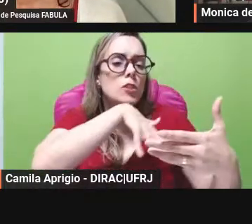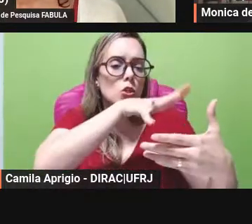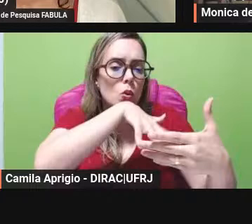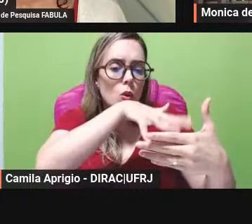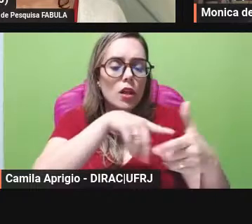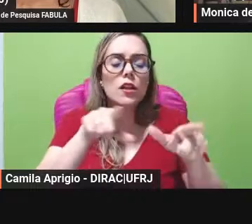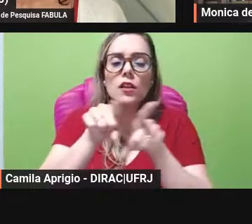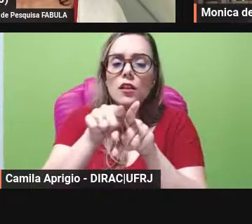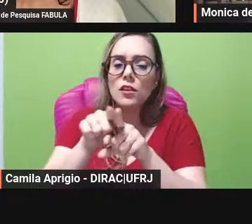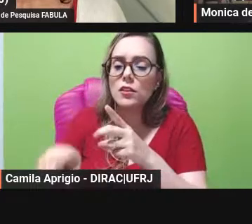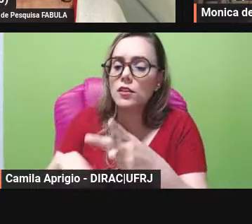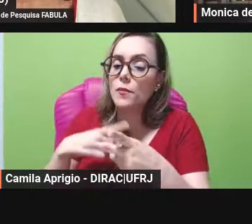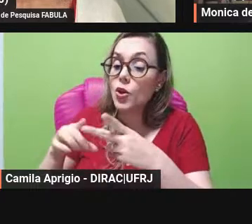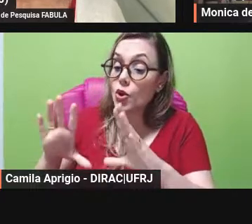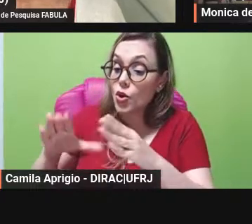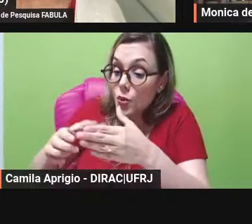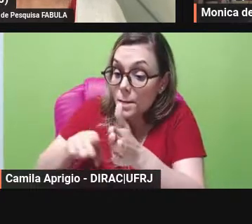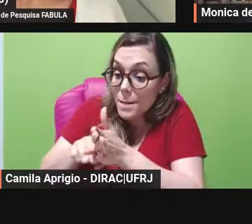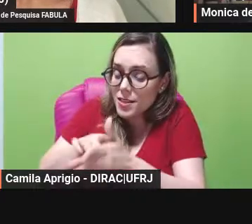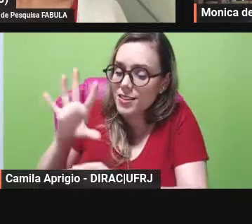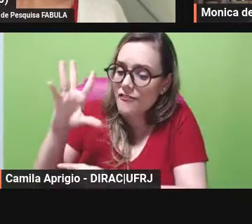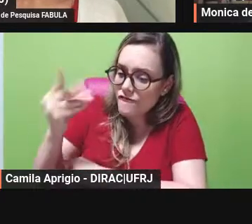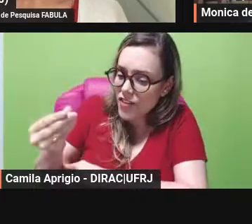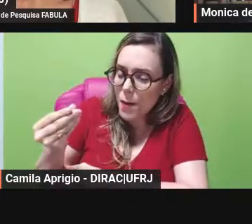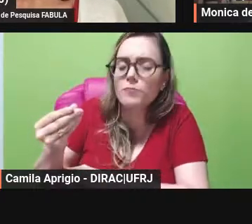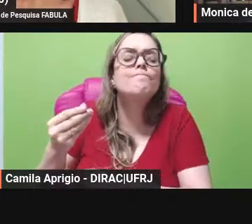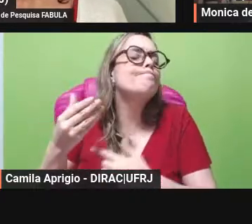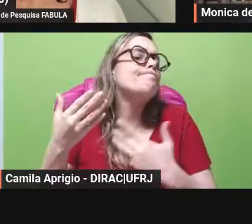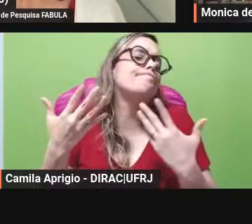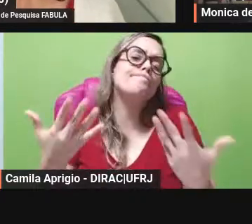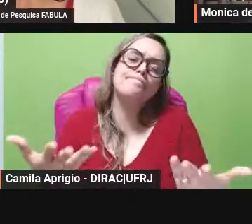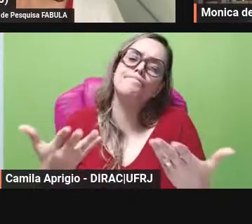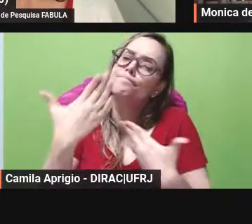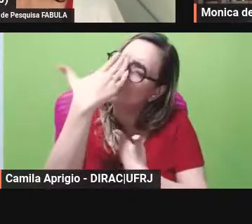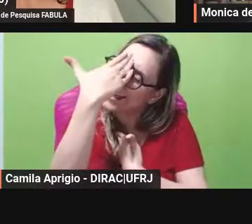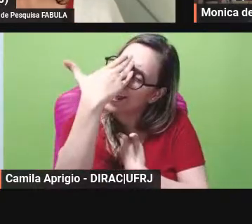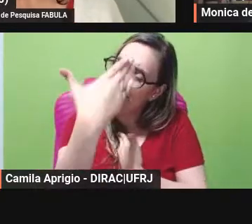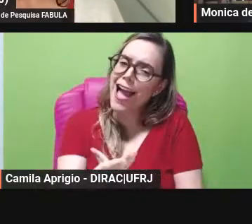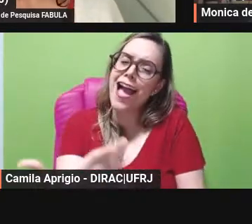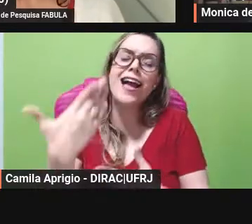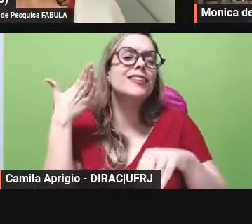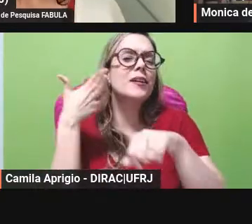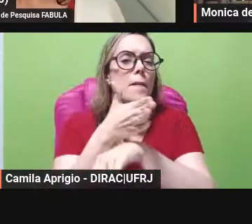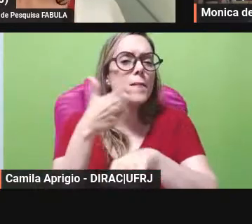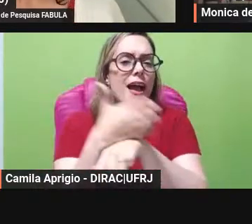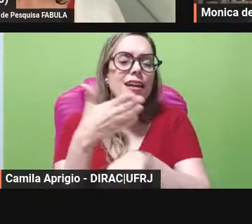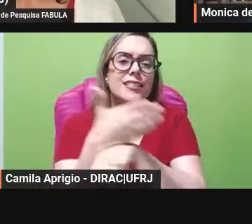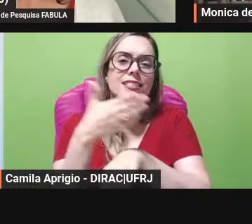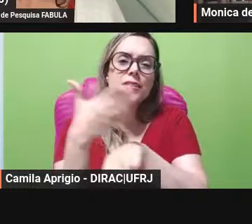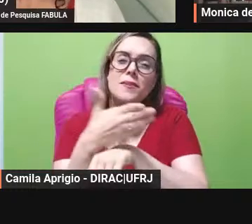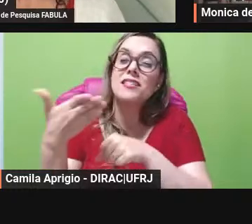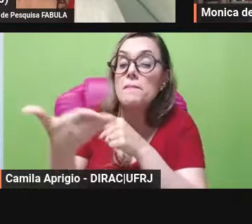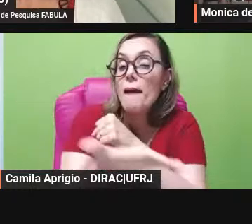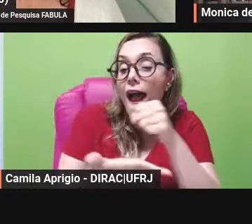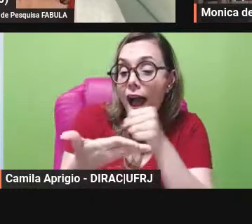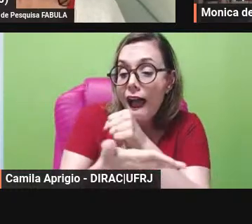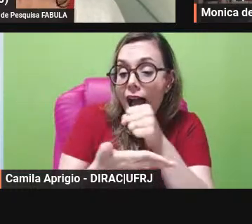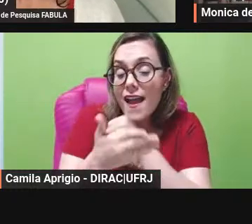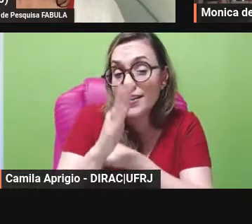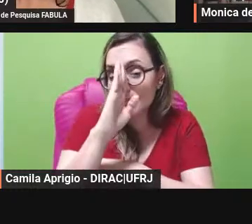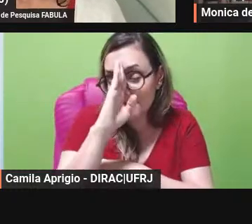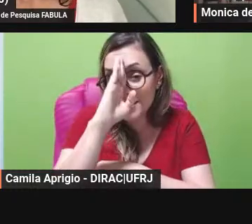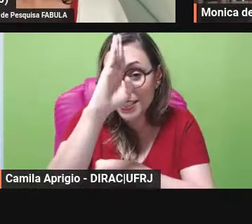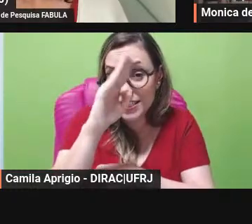de pesquisa Fábula muito obrigada pela participação fundamental nessa e em outros